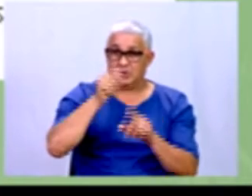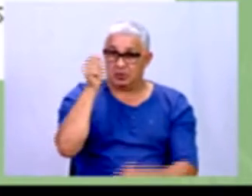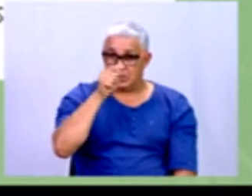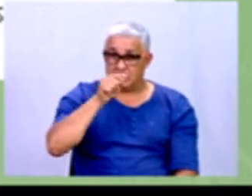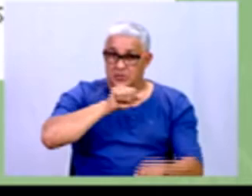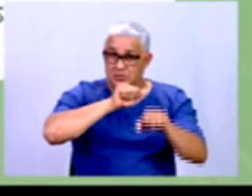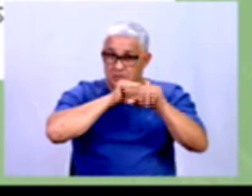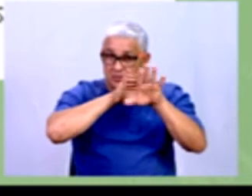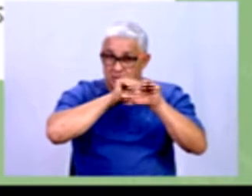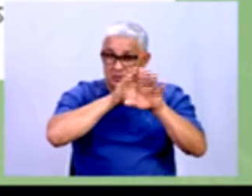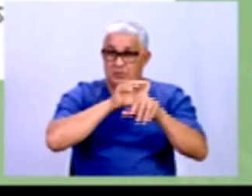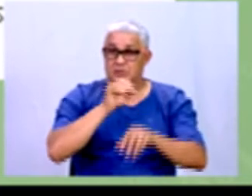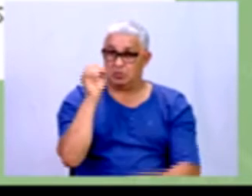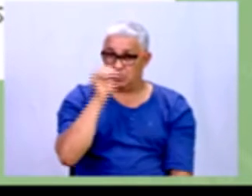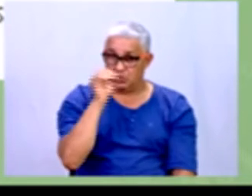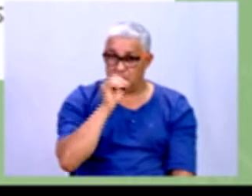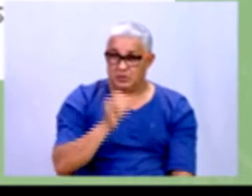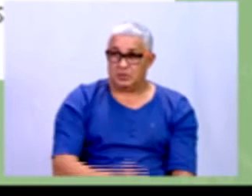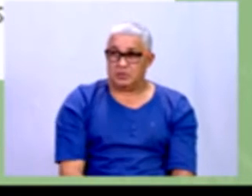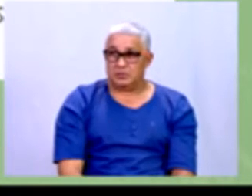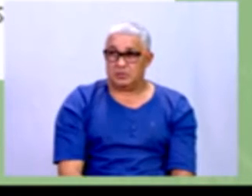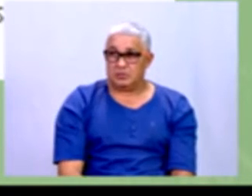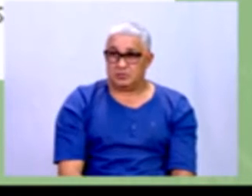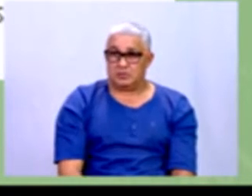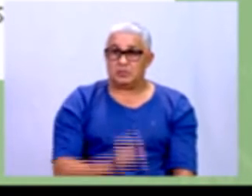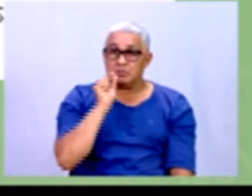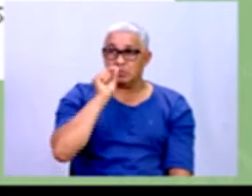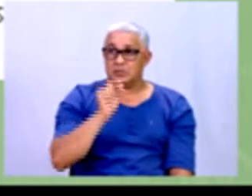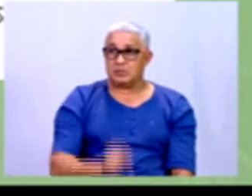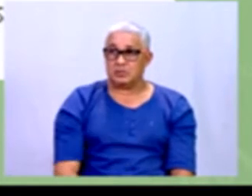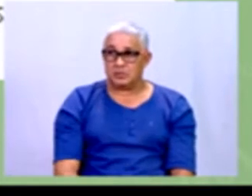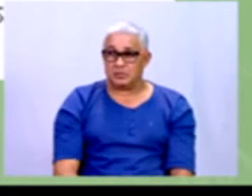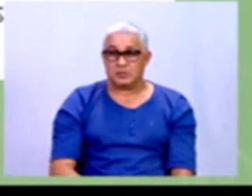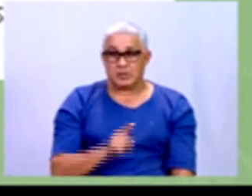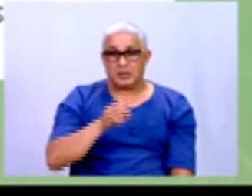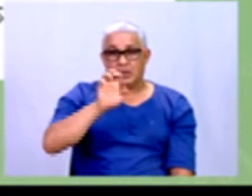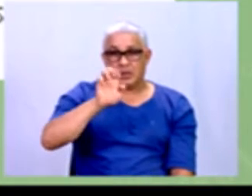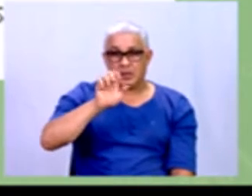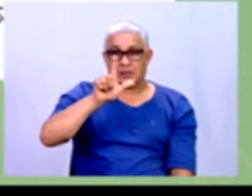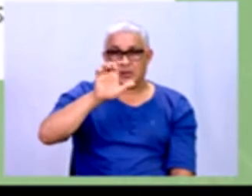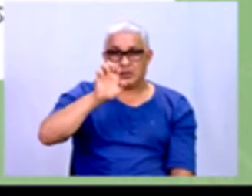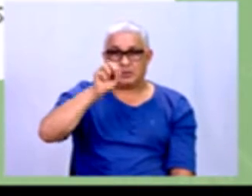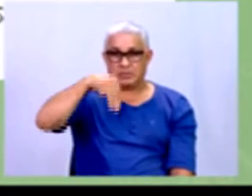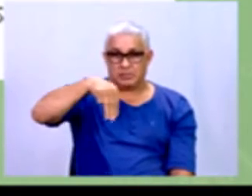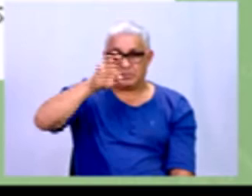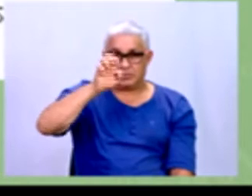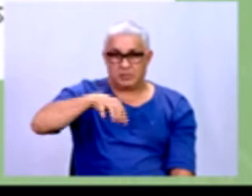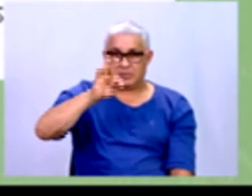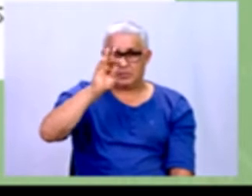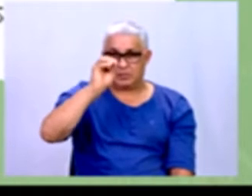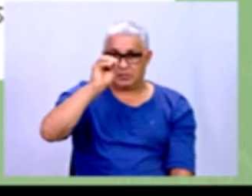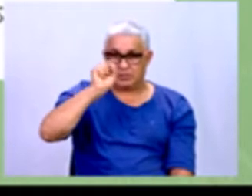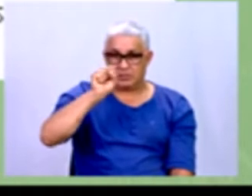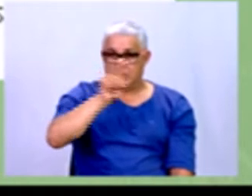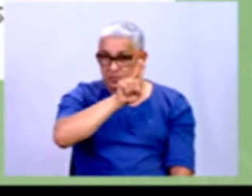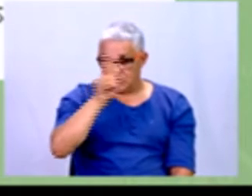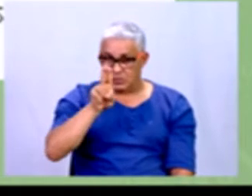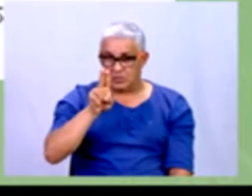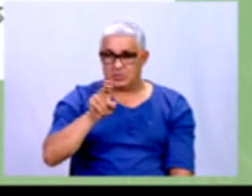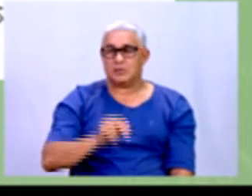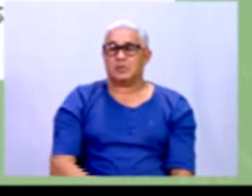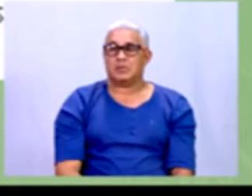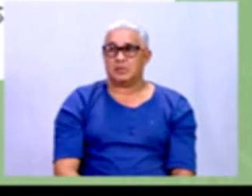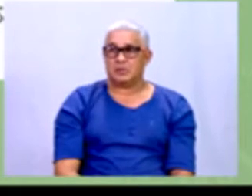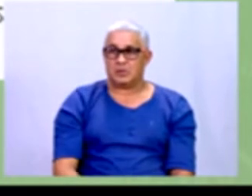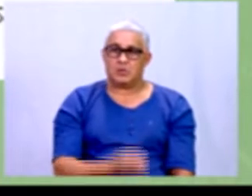setembro e outubro, eles são os nossos elementos, tá? Porque todos esses